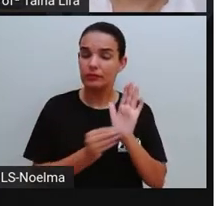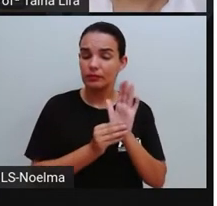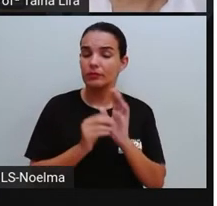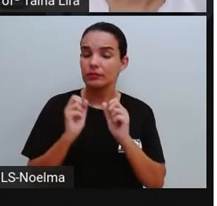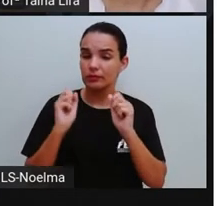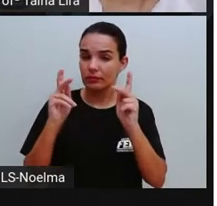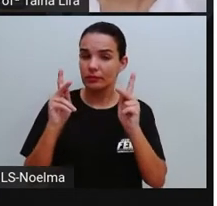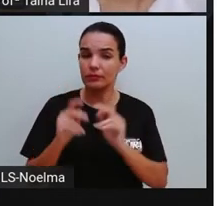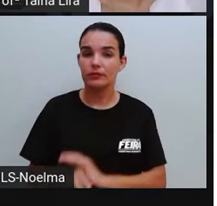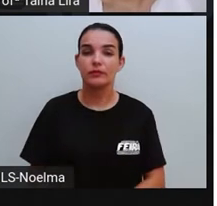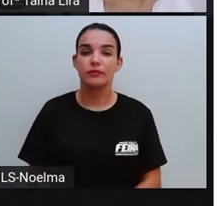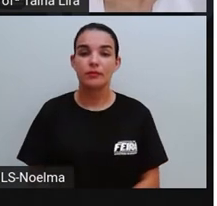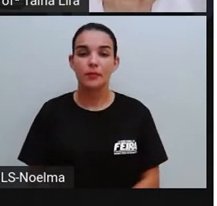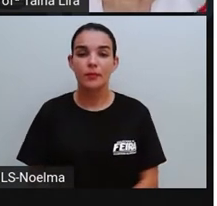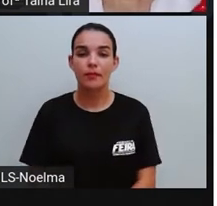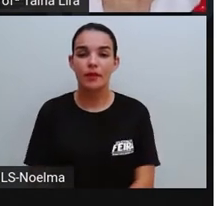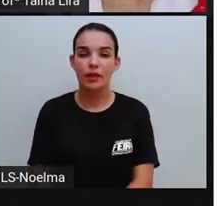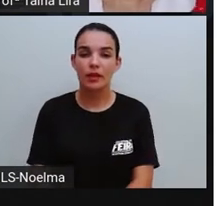tá bom?